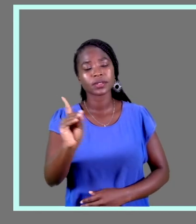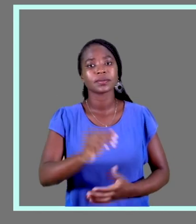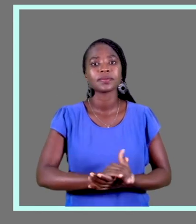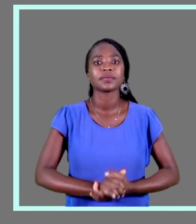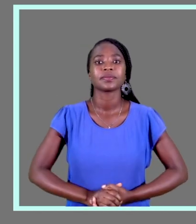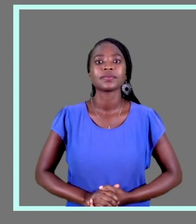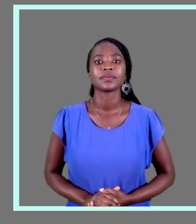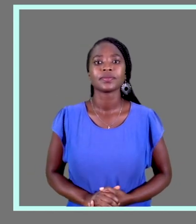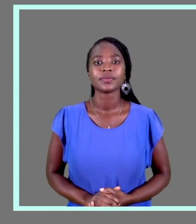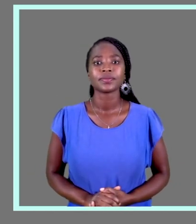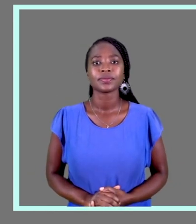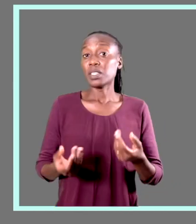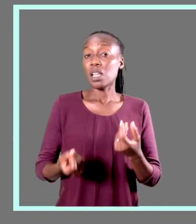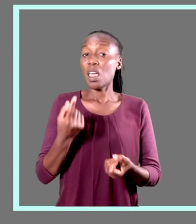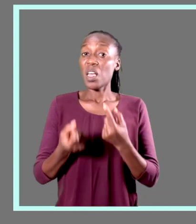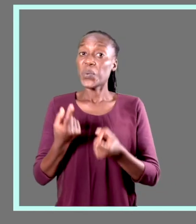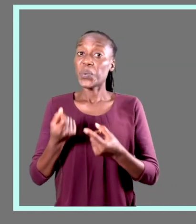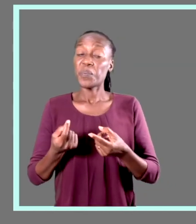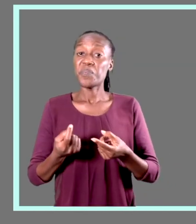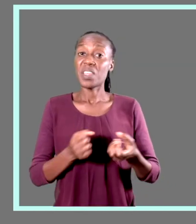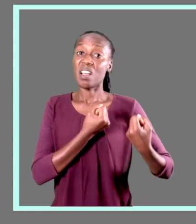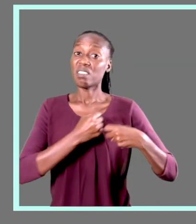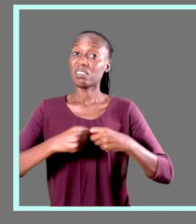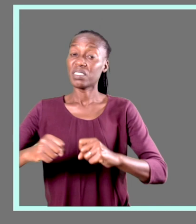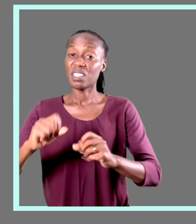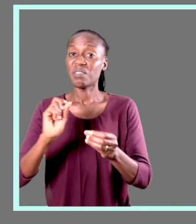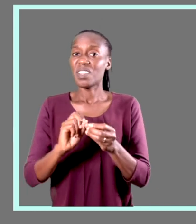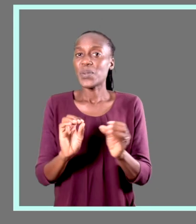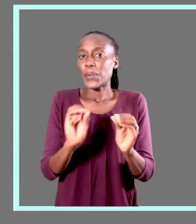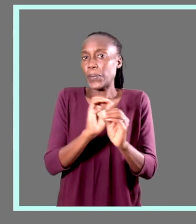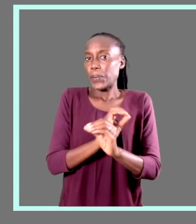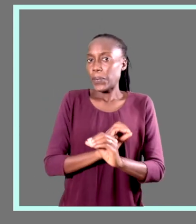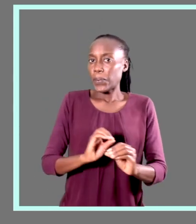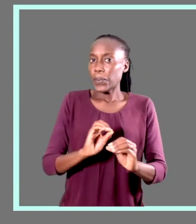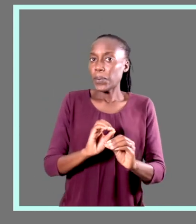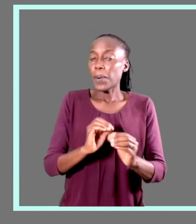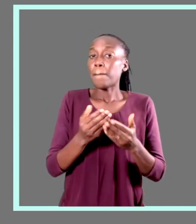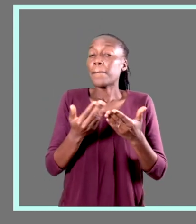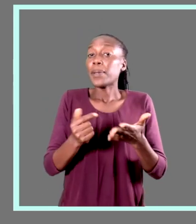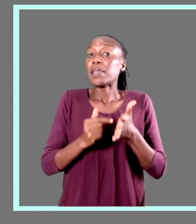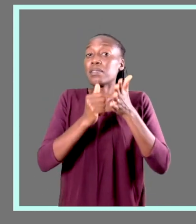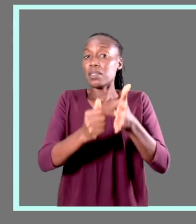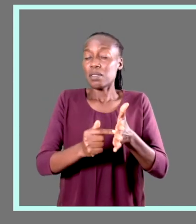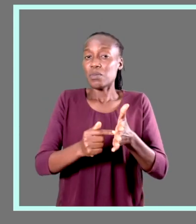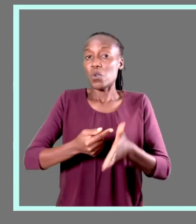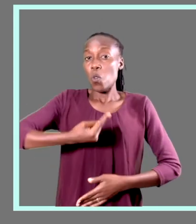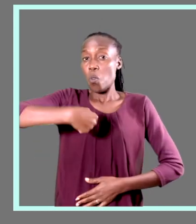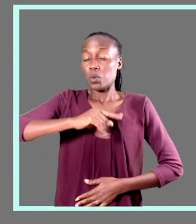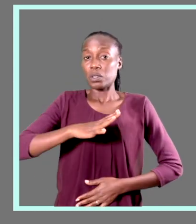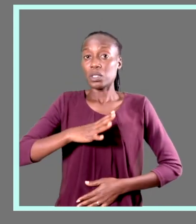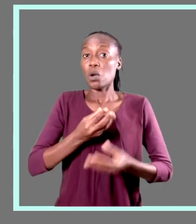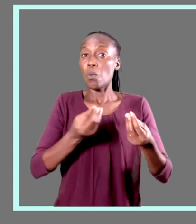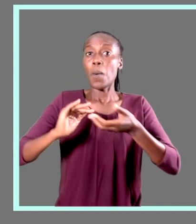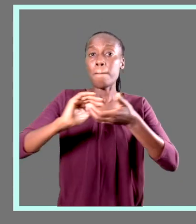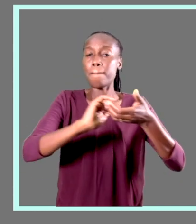crianças com deficiência. Pronto, algumas outras atividades não foram avisadas. Por exemplo, nós tínhamos como o nosso parceiro.